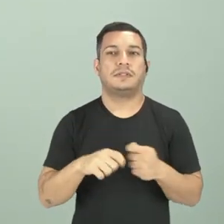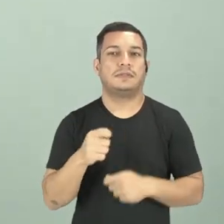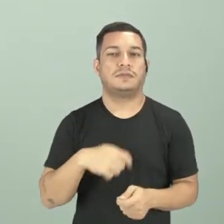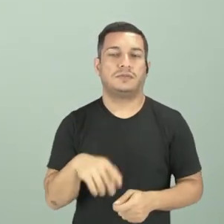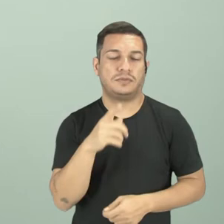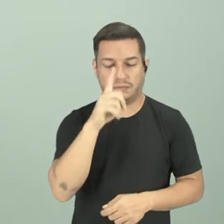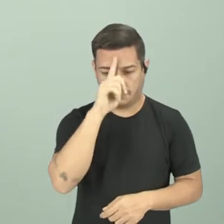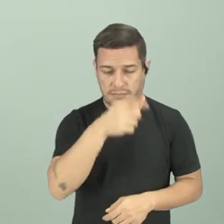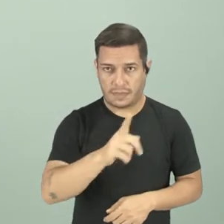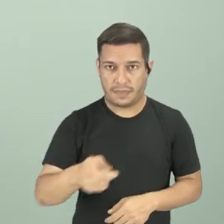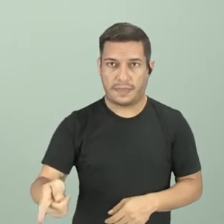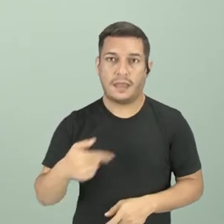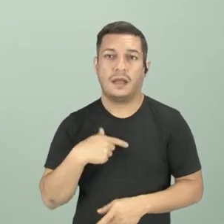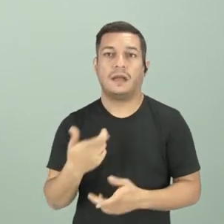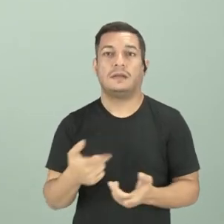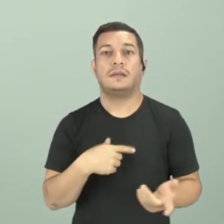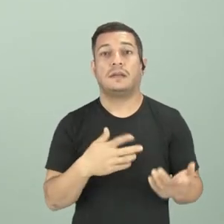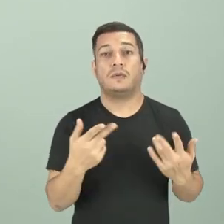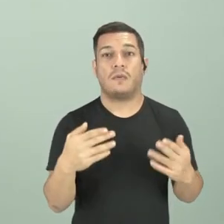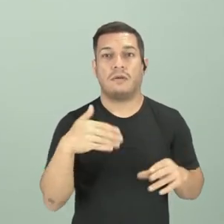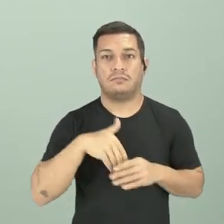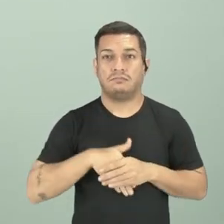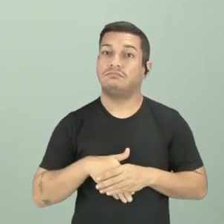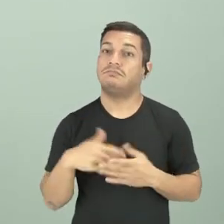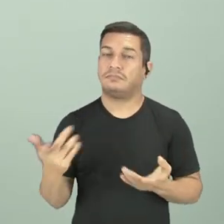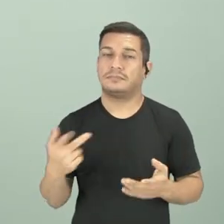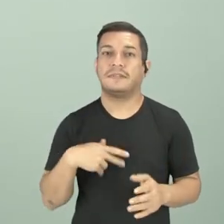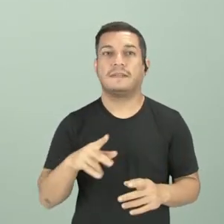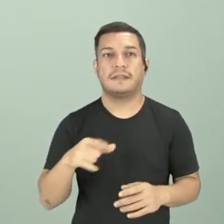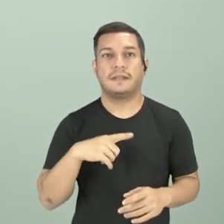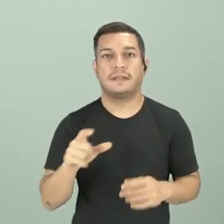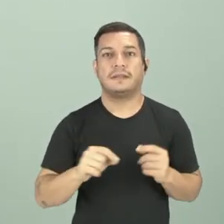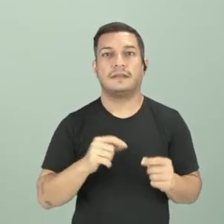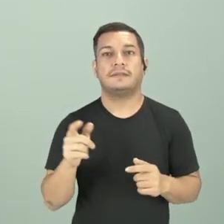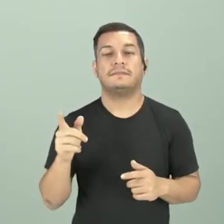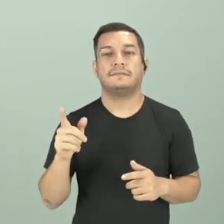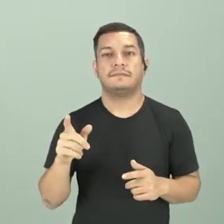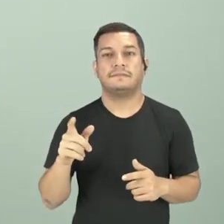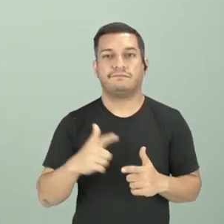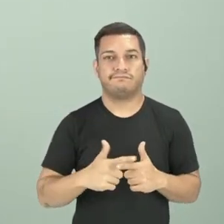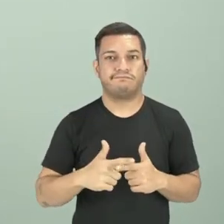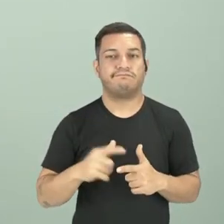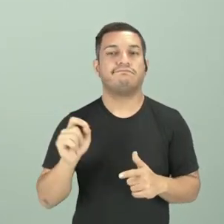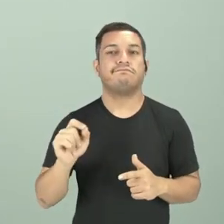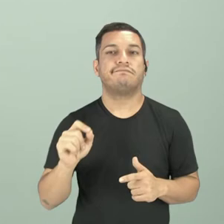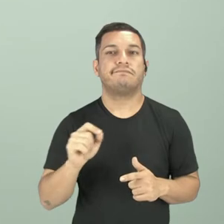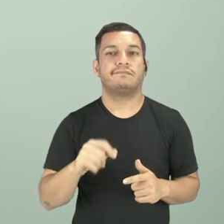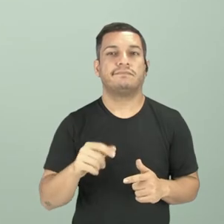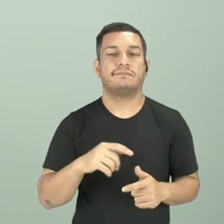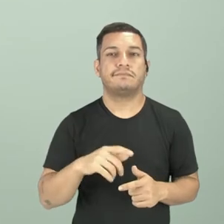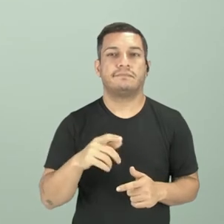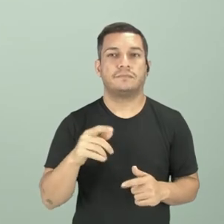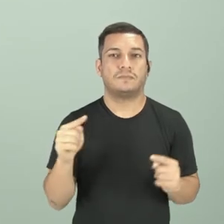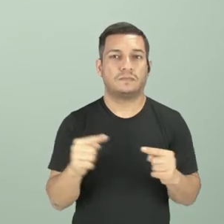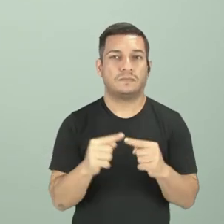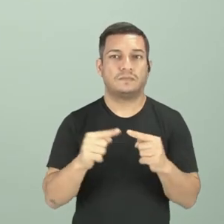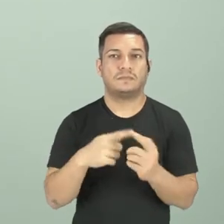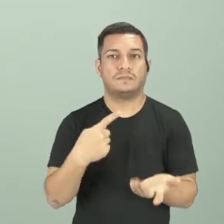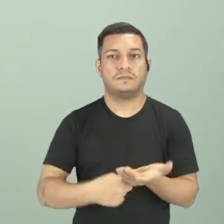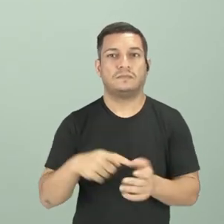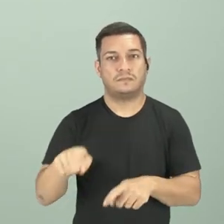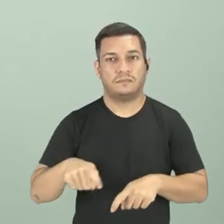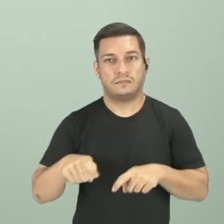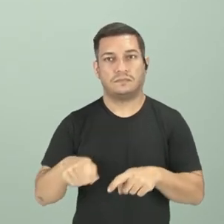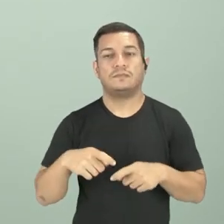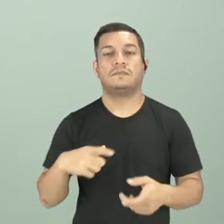metrópole anterior ao período napoleônico. Isso vai impactar na fragilidade do domínio do pacto colonial. Vai